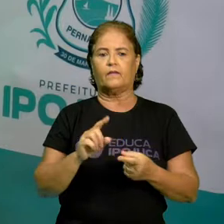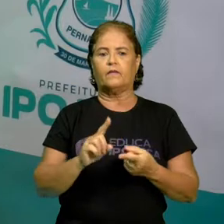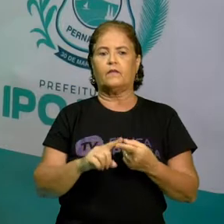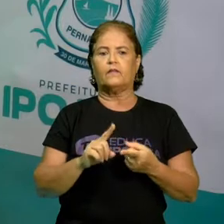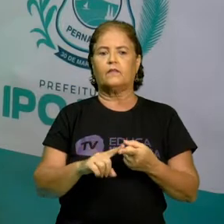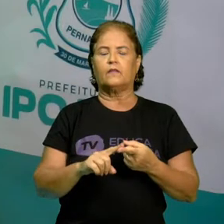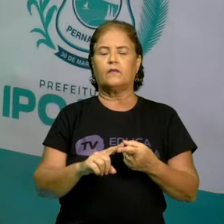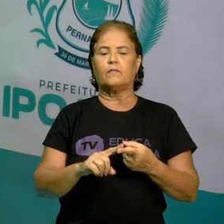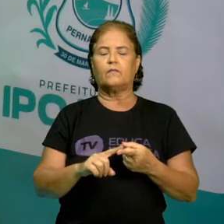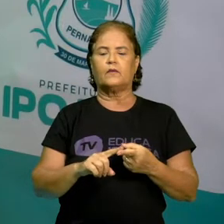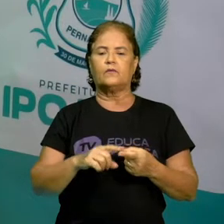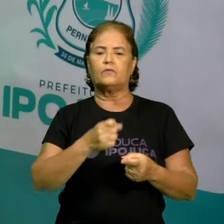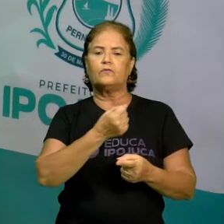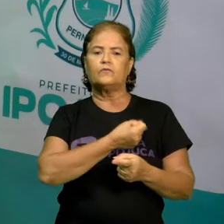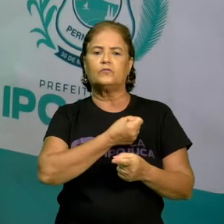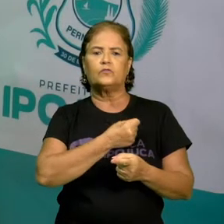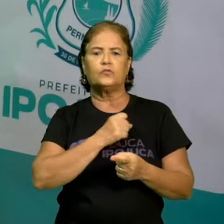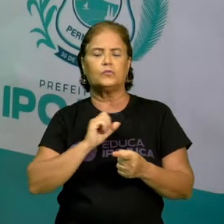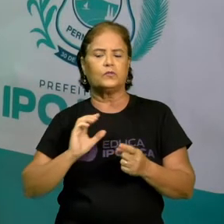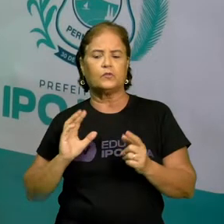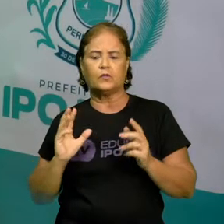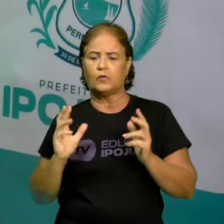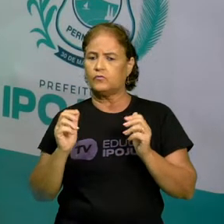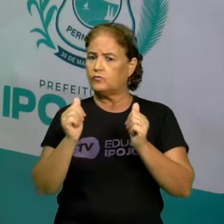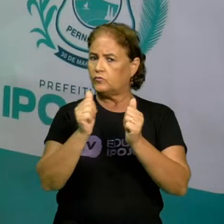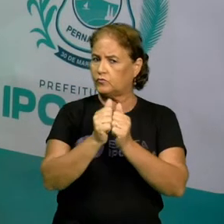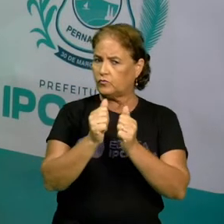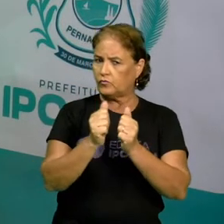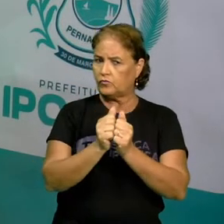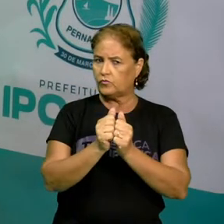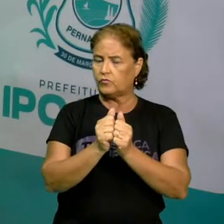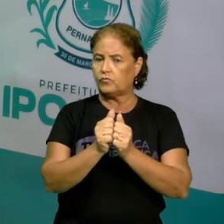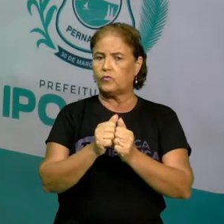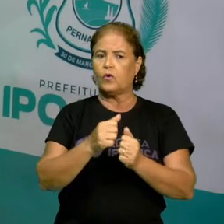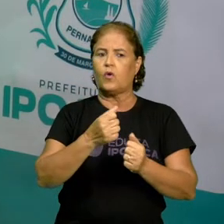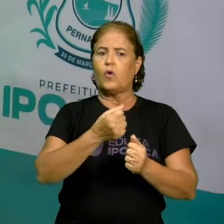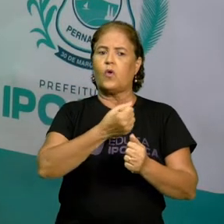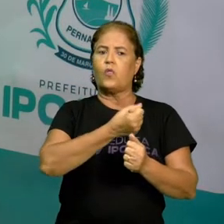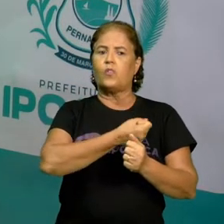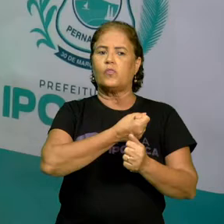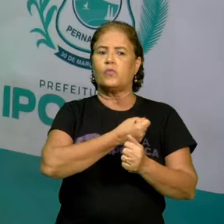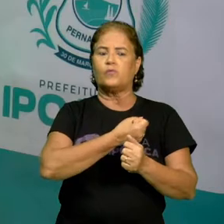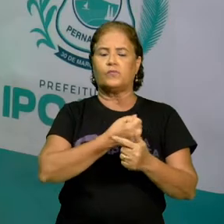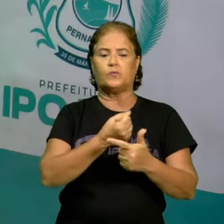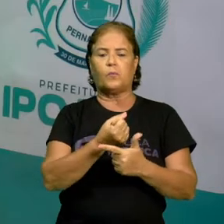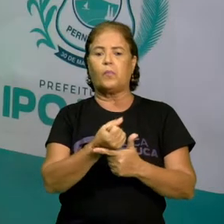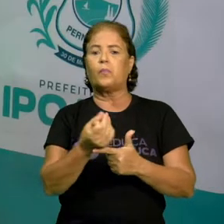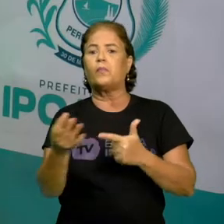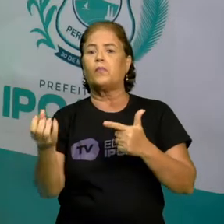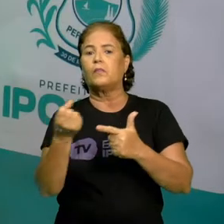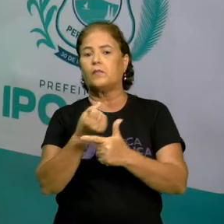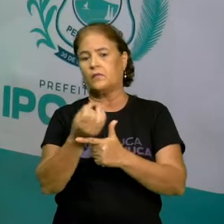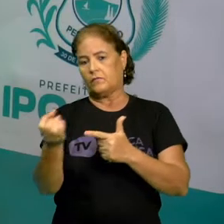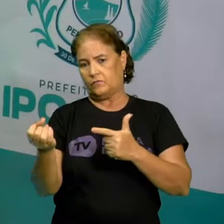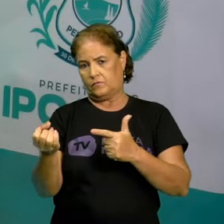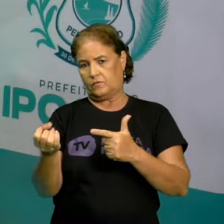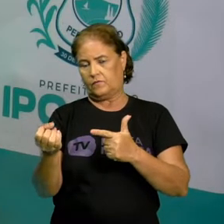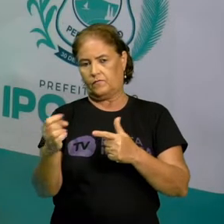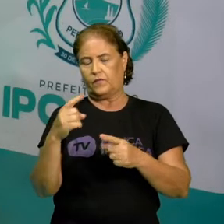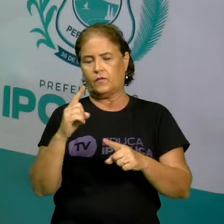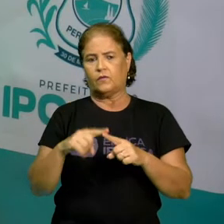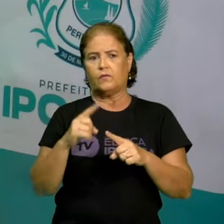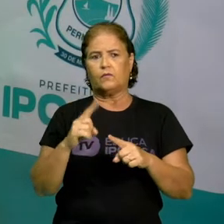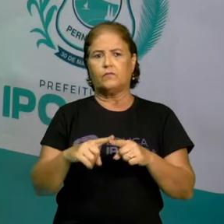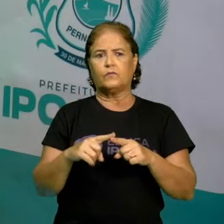racionais. Racionais porque vem de razão. Razão é o quociente,